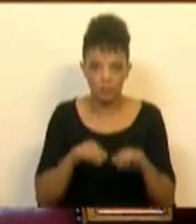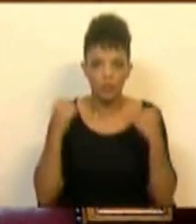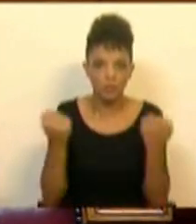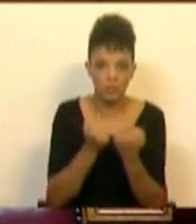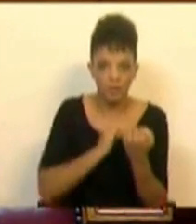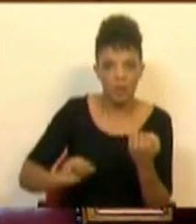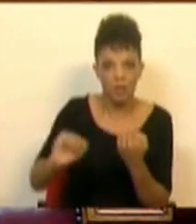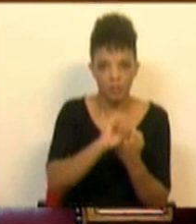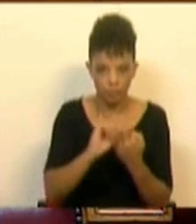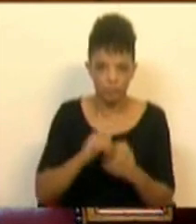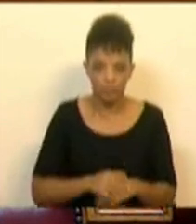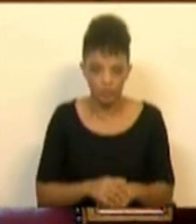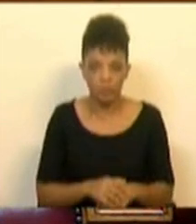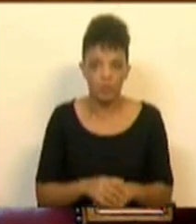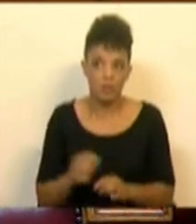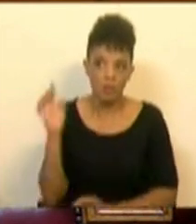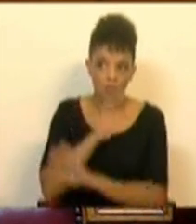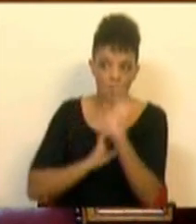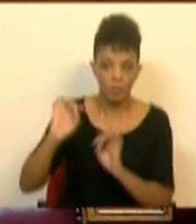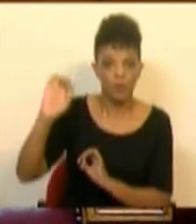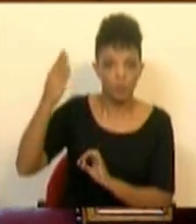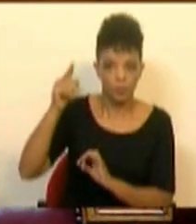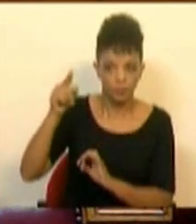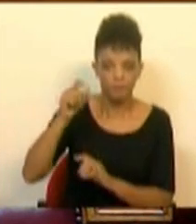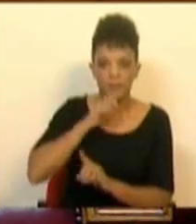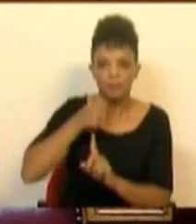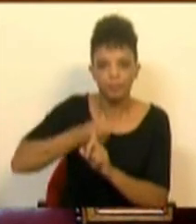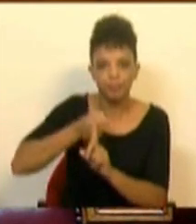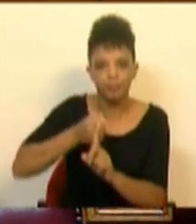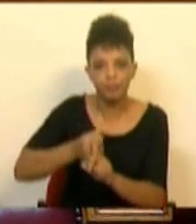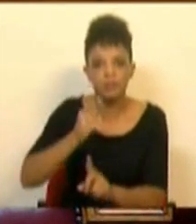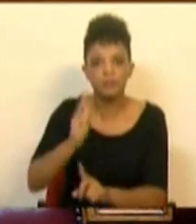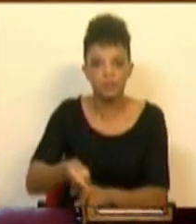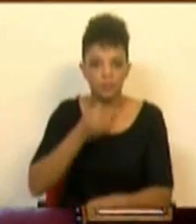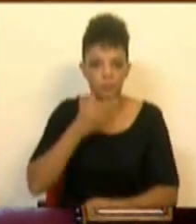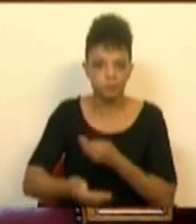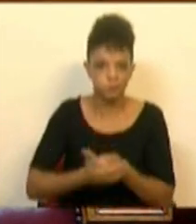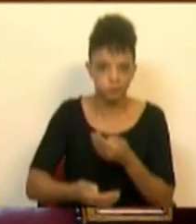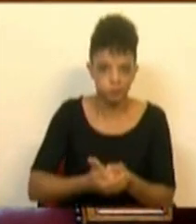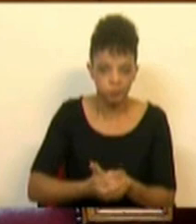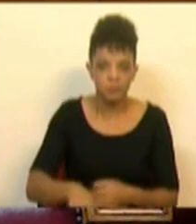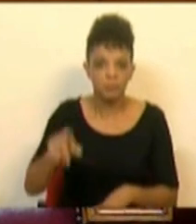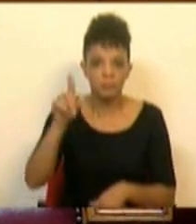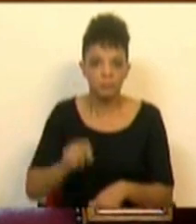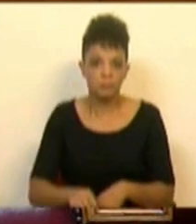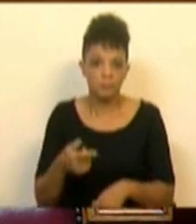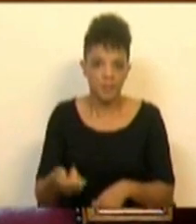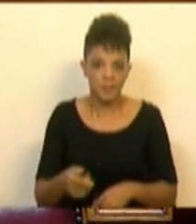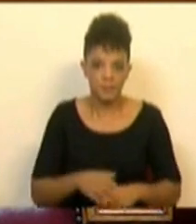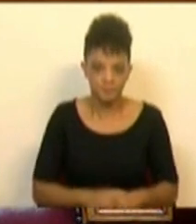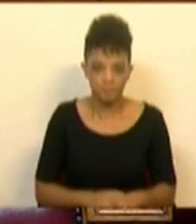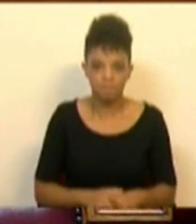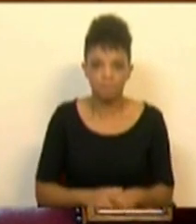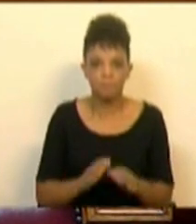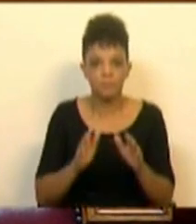sociedades, principalmente europeias, poderem combater aquilo que é o envelhecimento e, naturalmente,